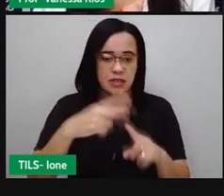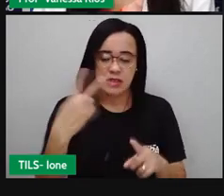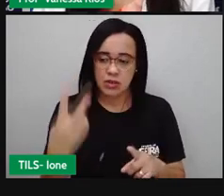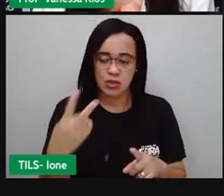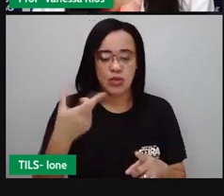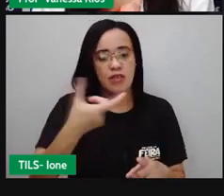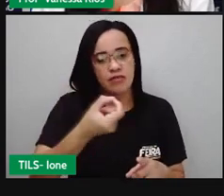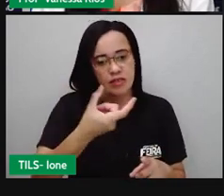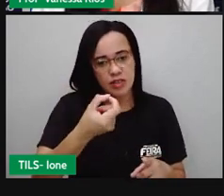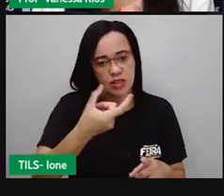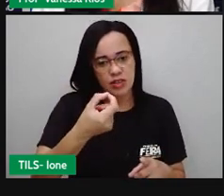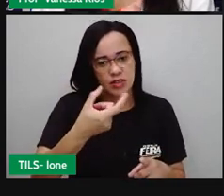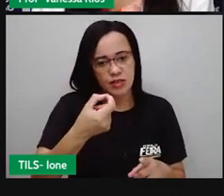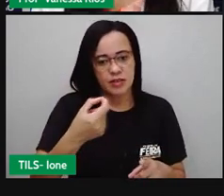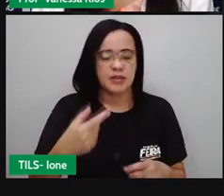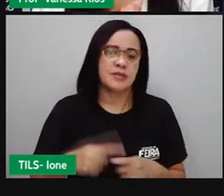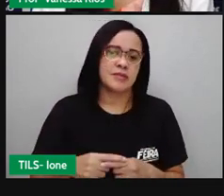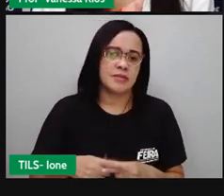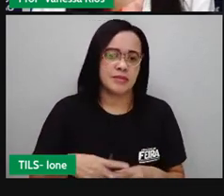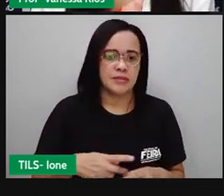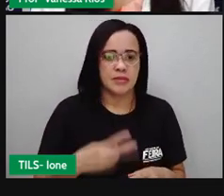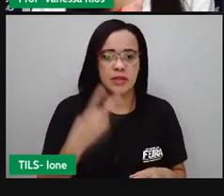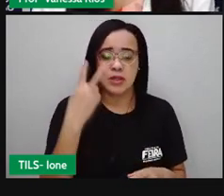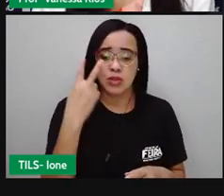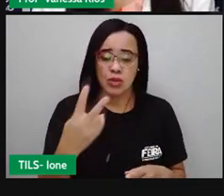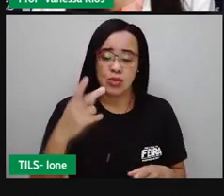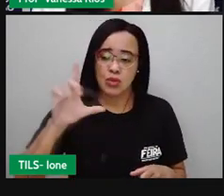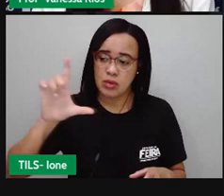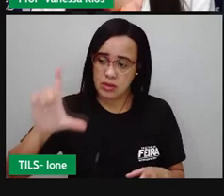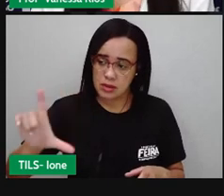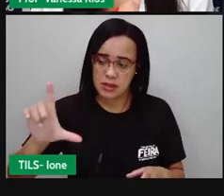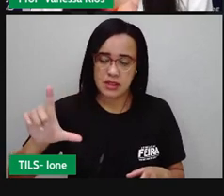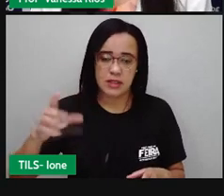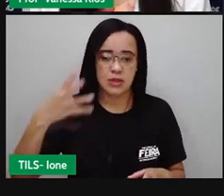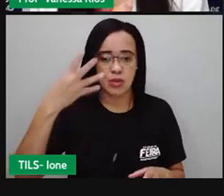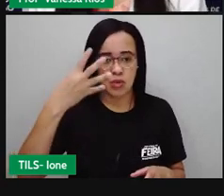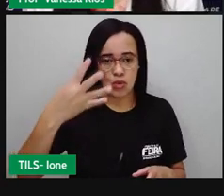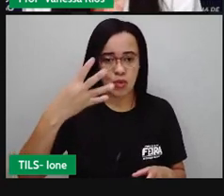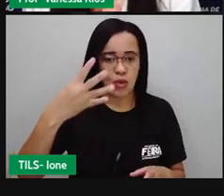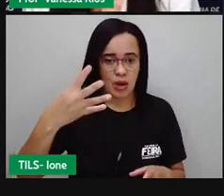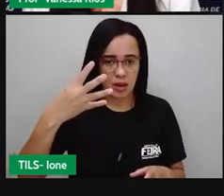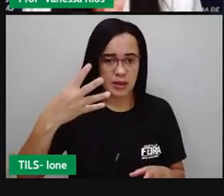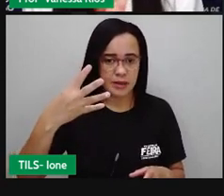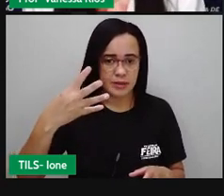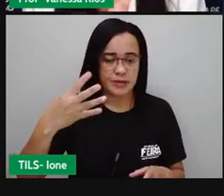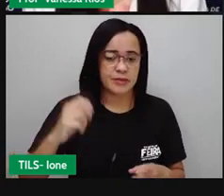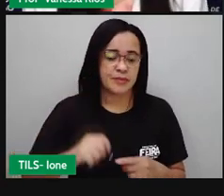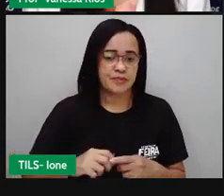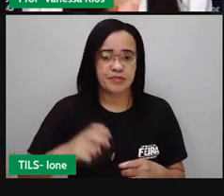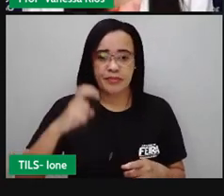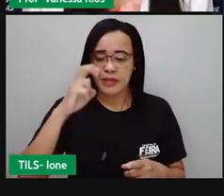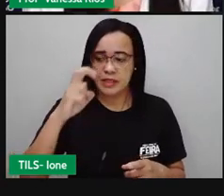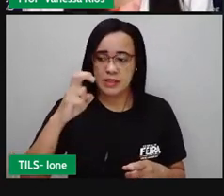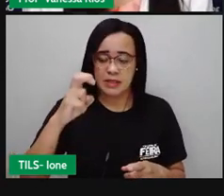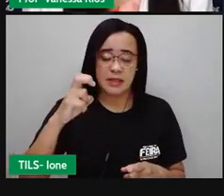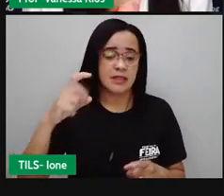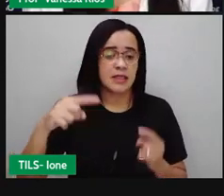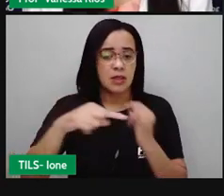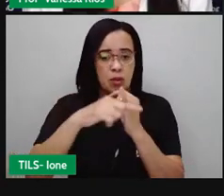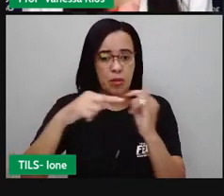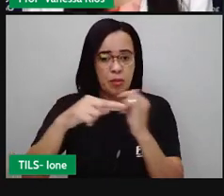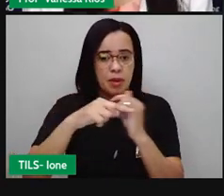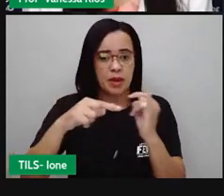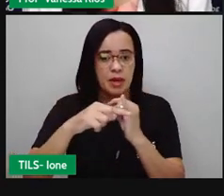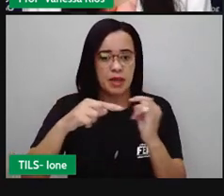dois litros tem quatro meios litros. Cinco litros tem dez meios litros. E dez litros tem